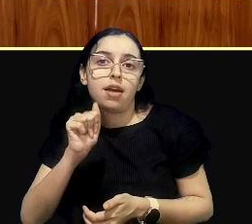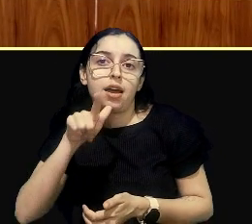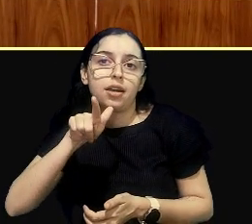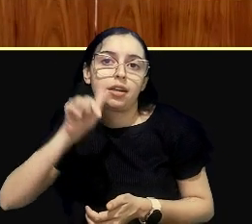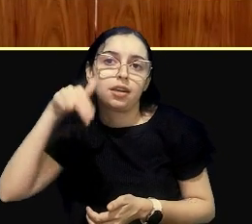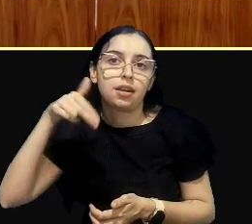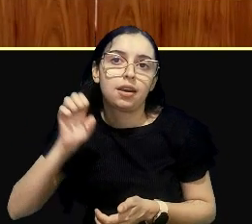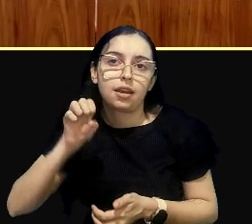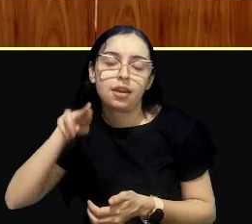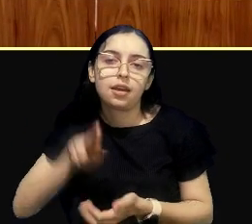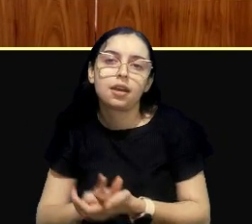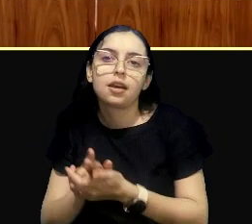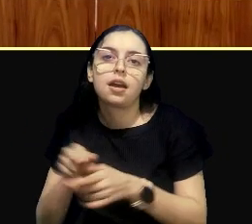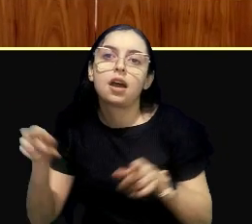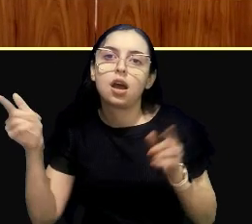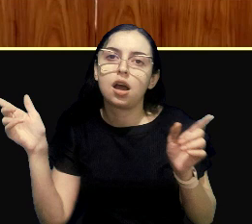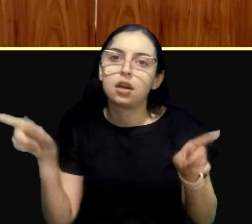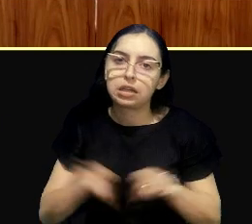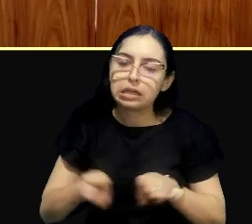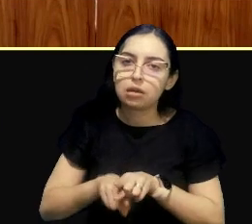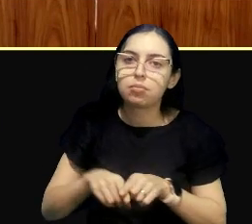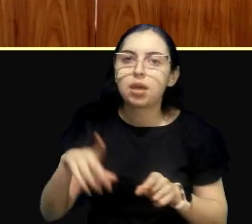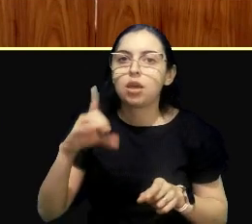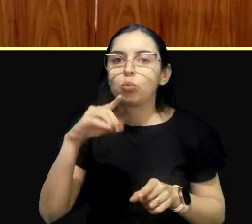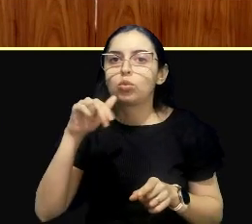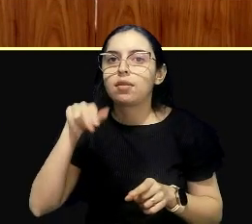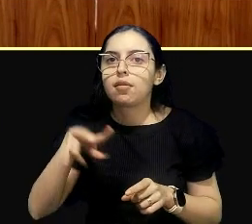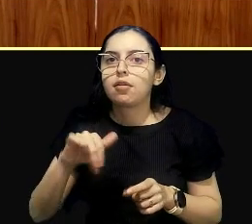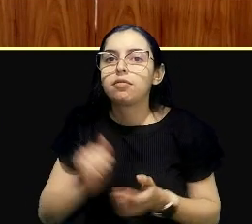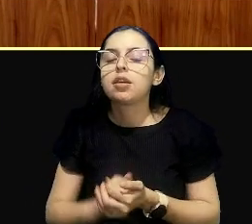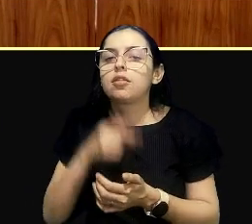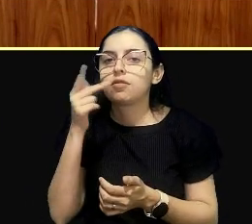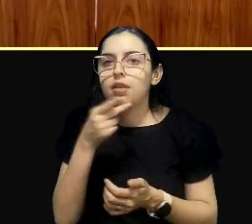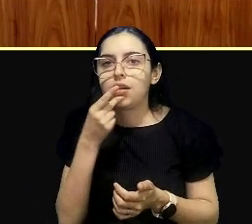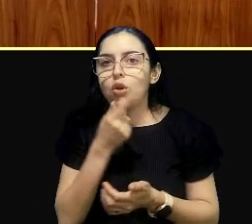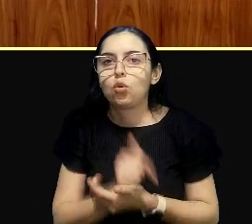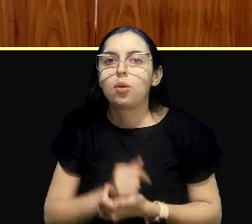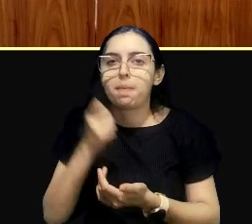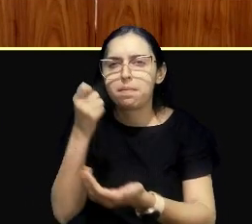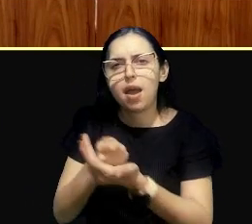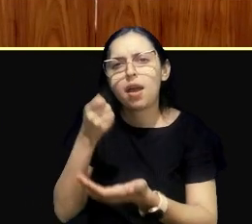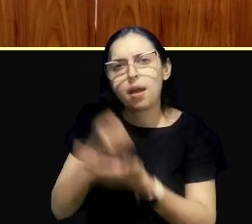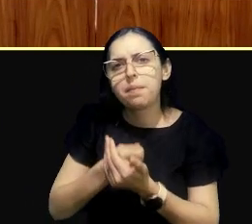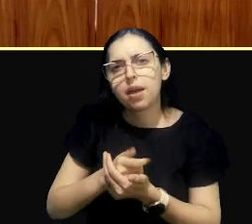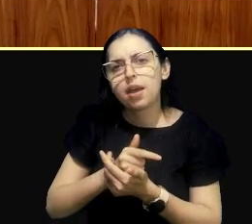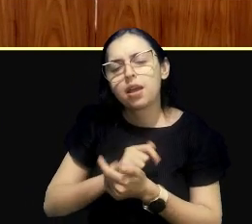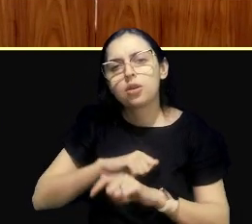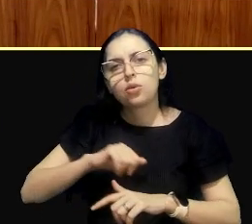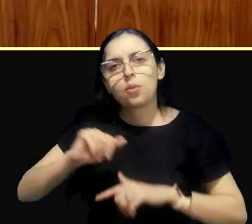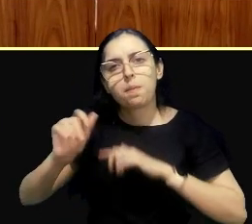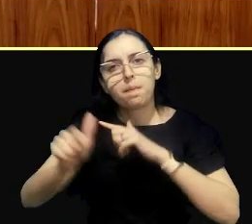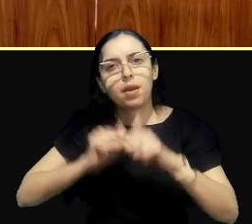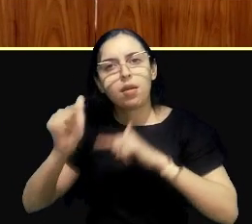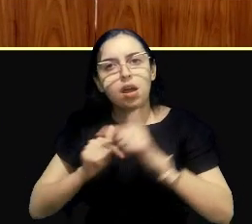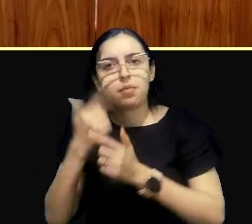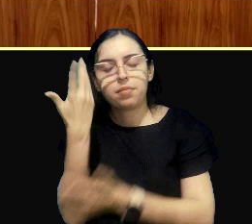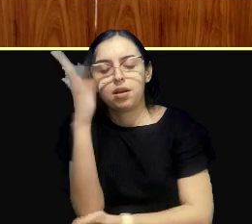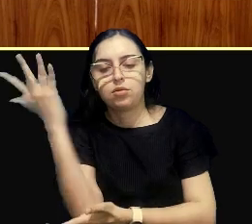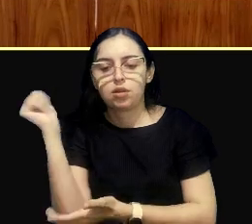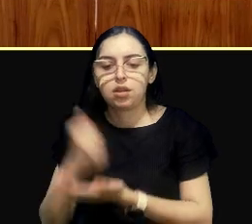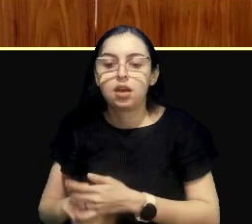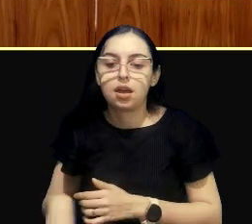pagamento por serviços ambientais, é realmente uma ferramenta. Amanhã a doutora Raiklé já mencionou que vem